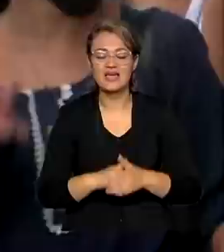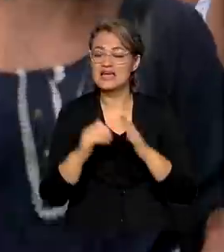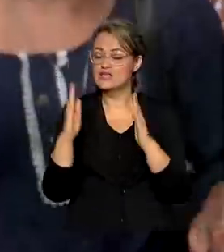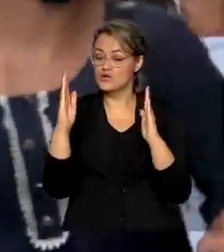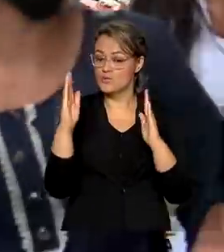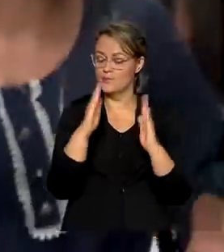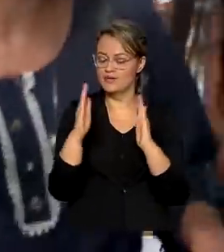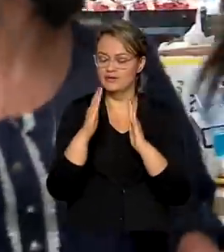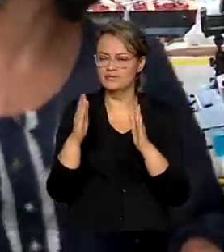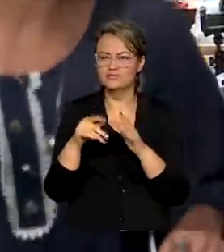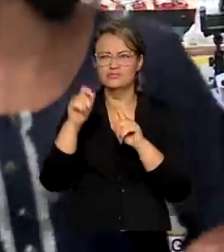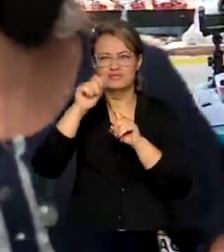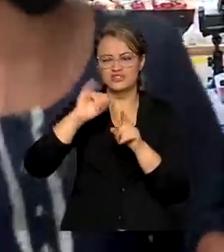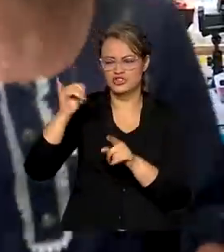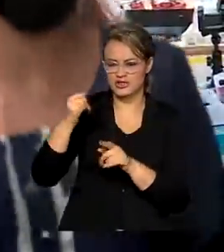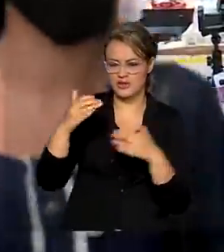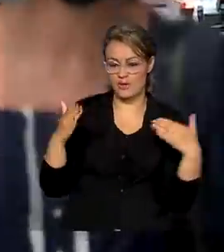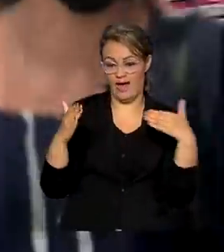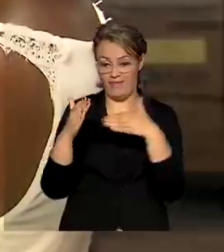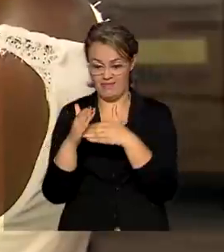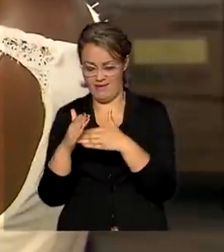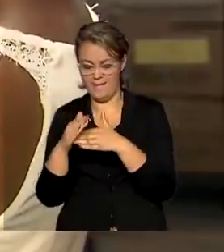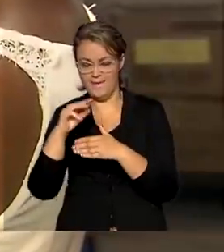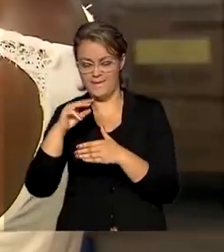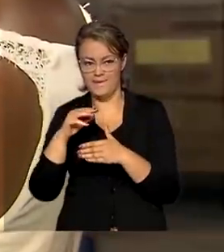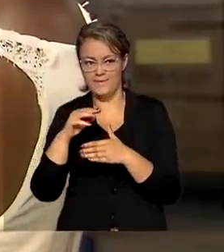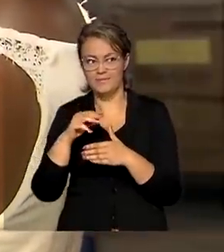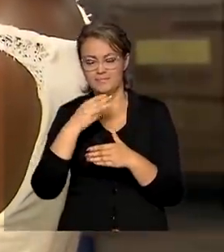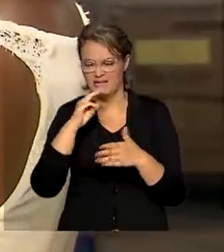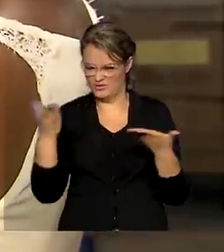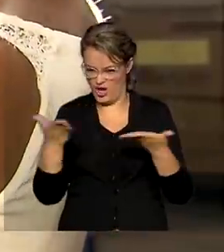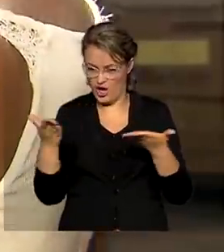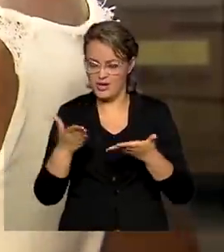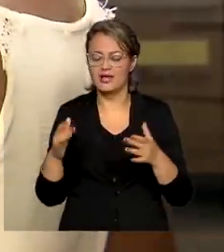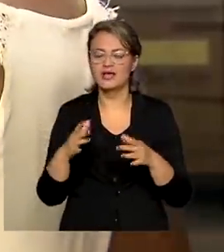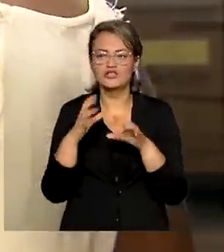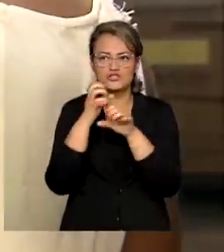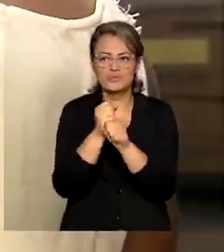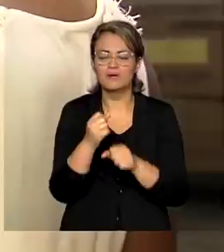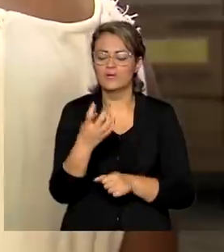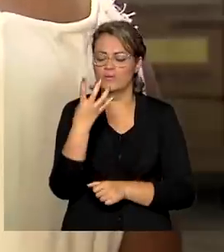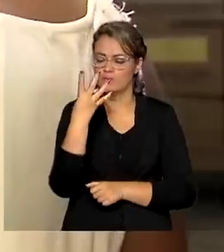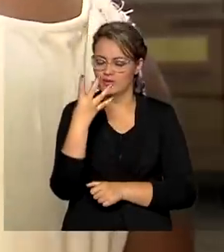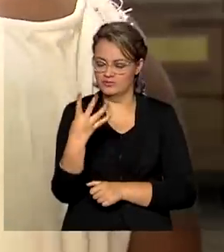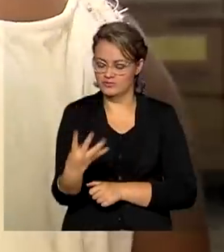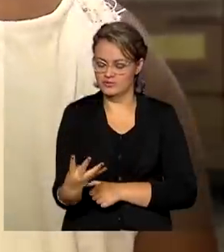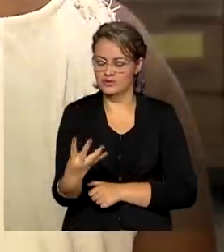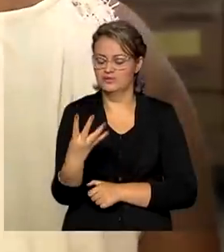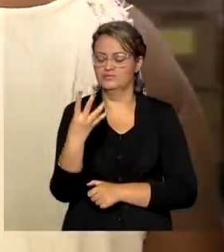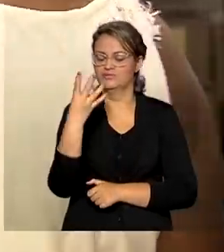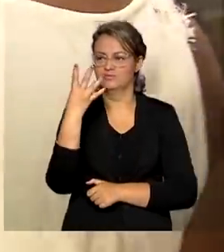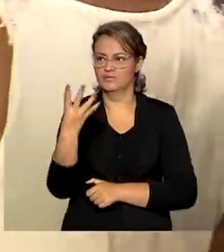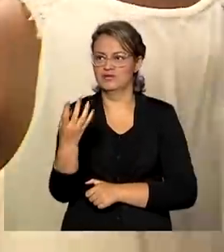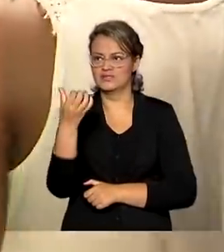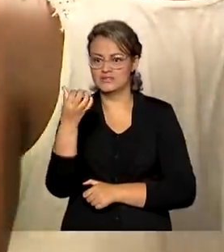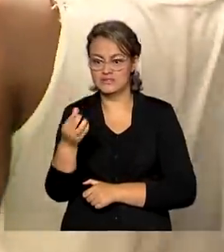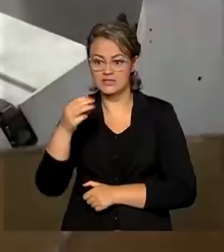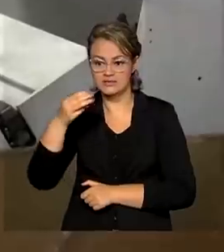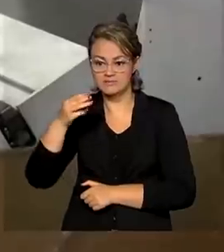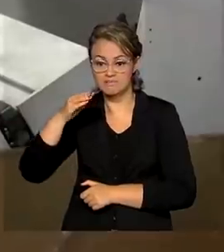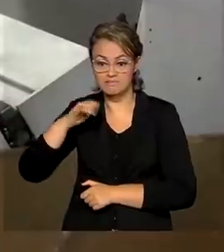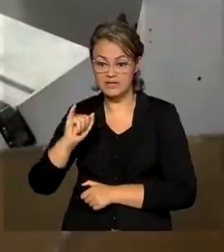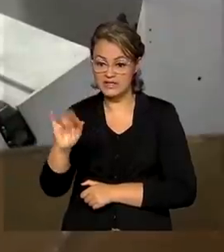período acumulado de janeiro a março deste ano, a arrecadação chegou a R$ 446 bilhões,